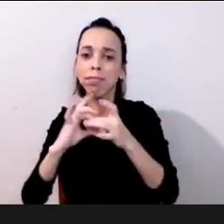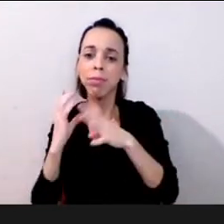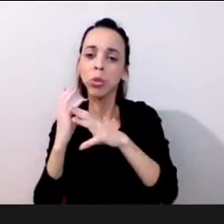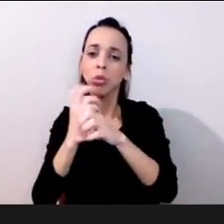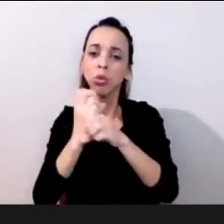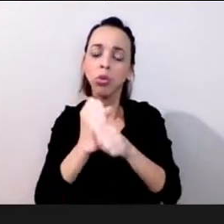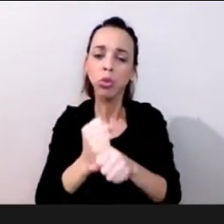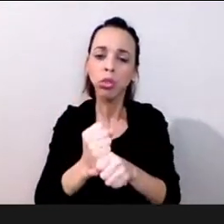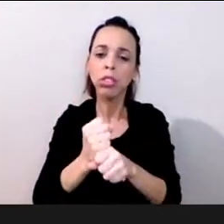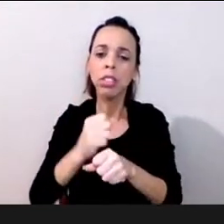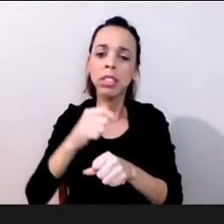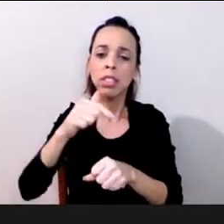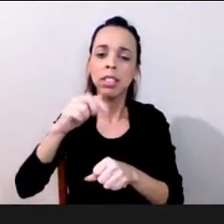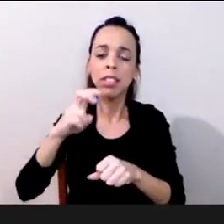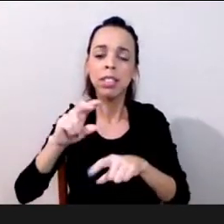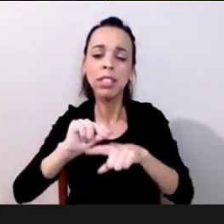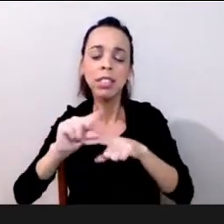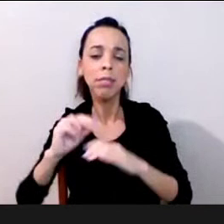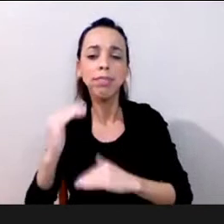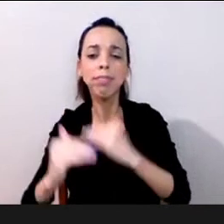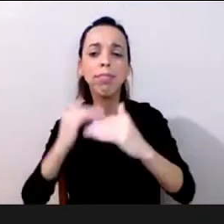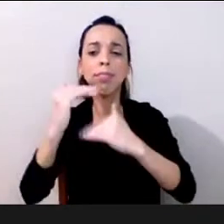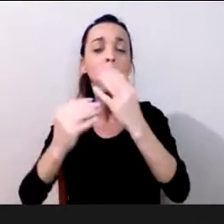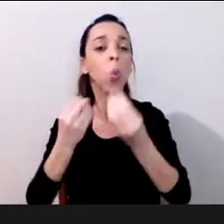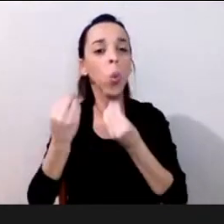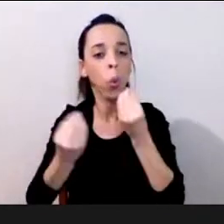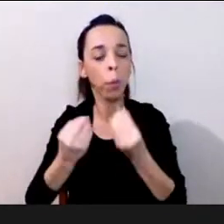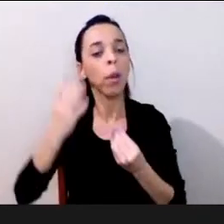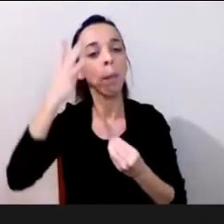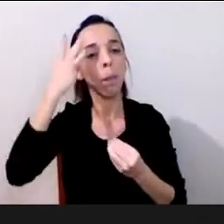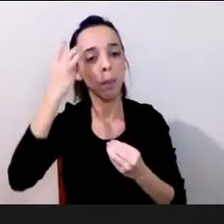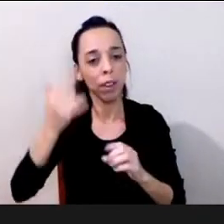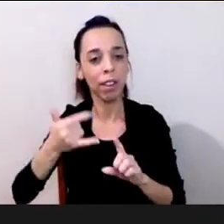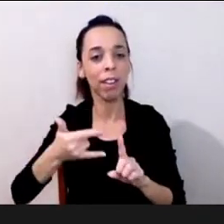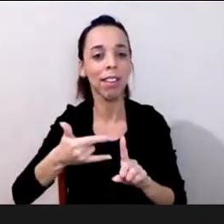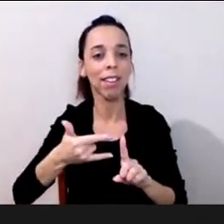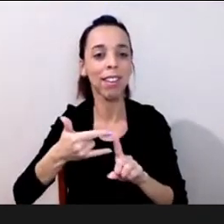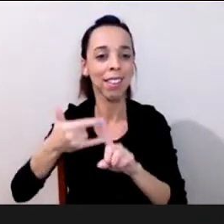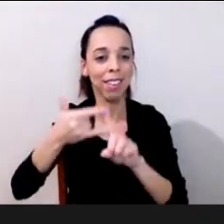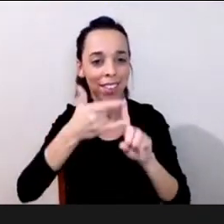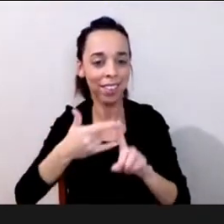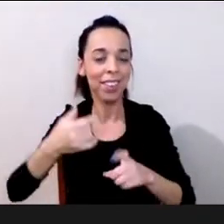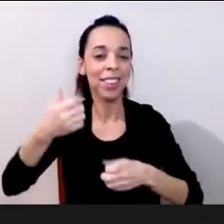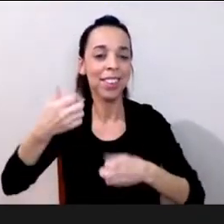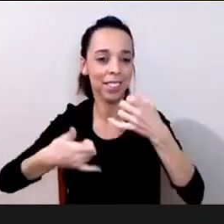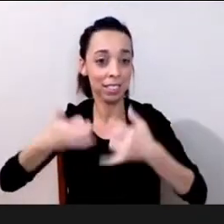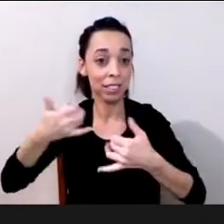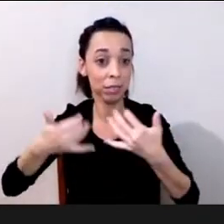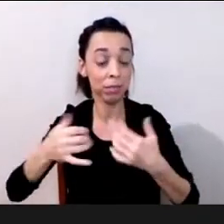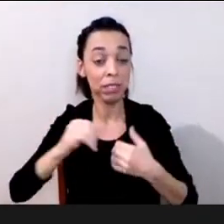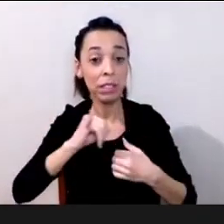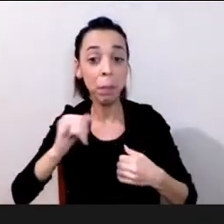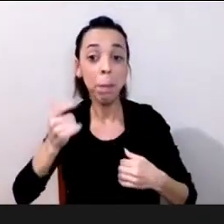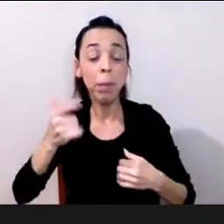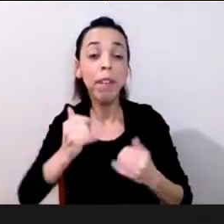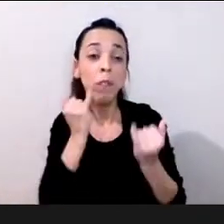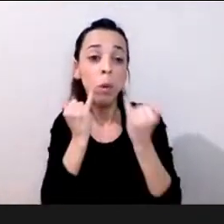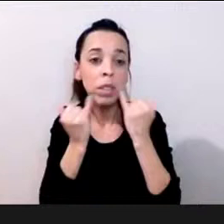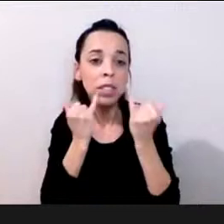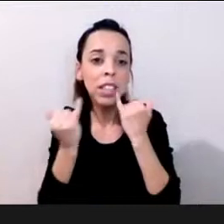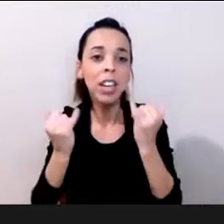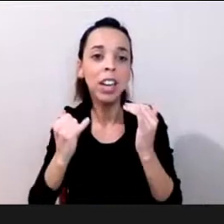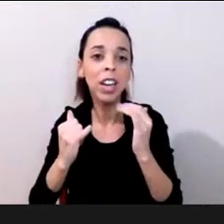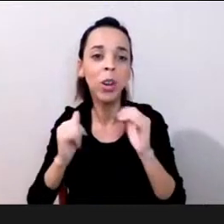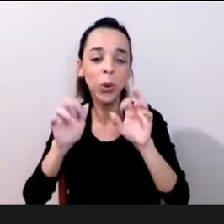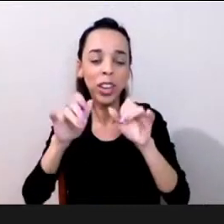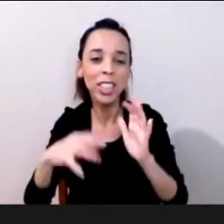convidados e caso alguém queira mais informação a respeito do fórum e também inscrições para amanhã que será às